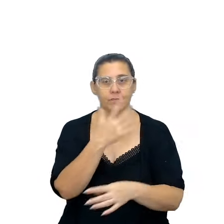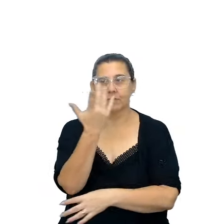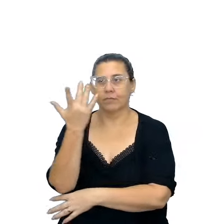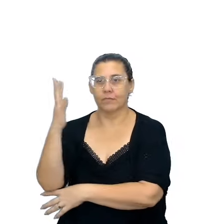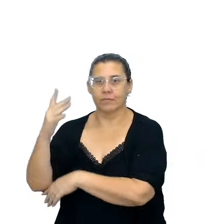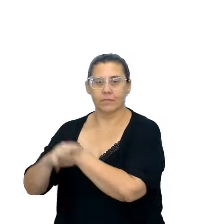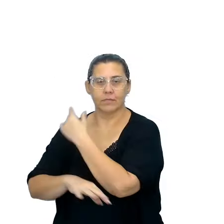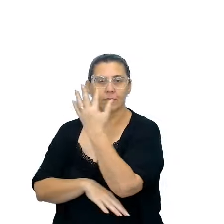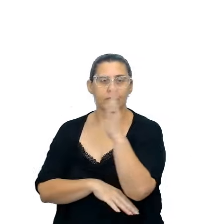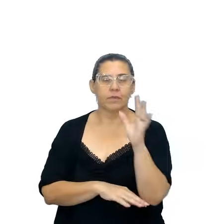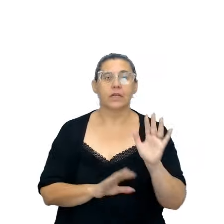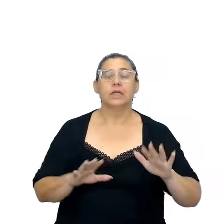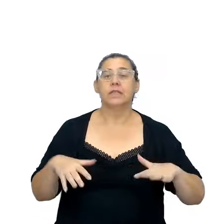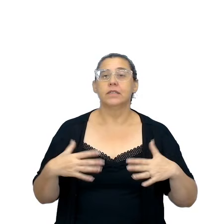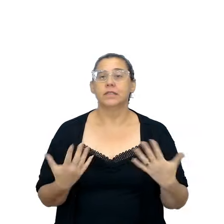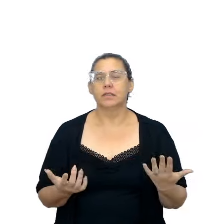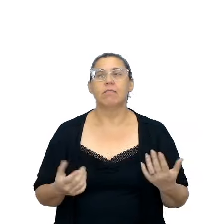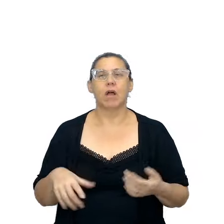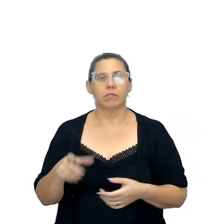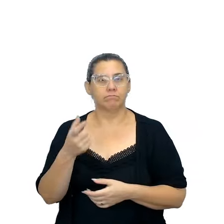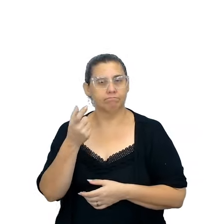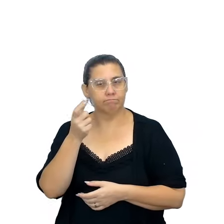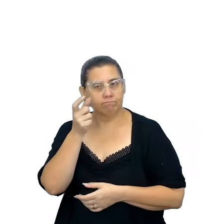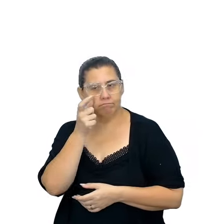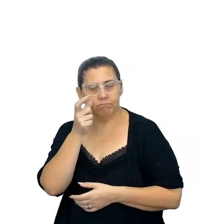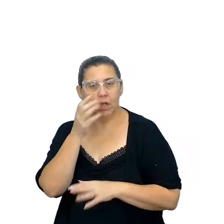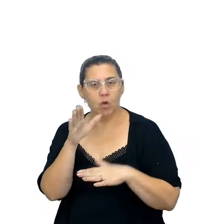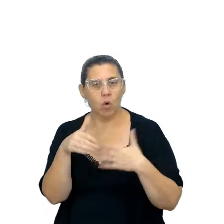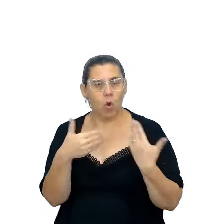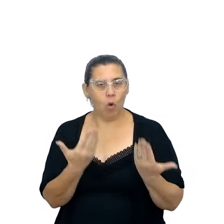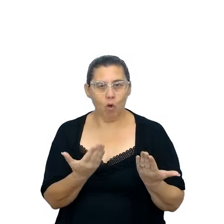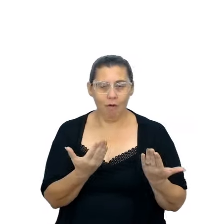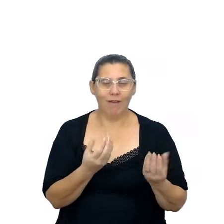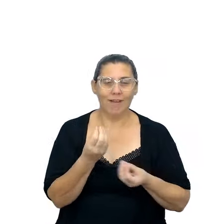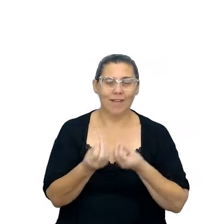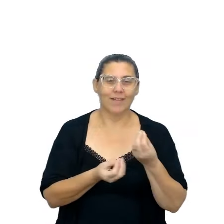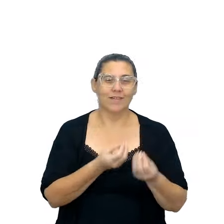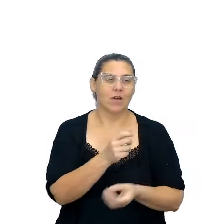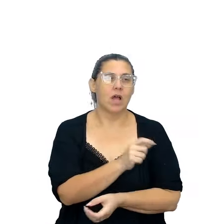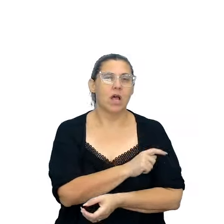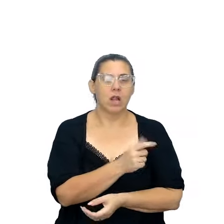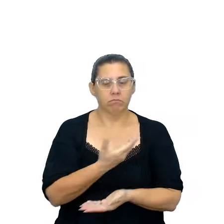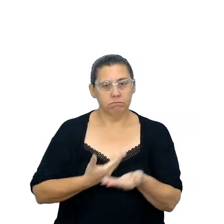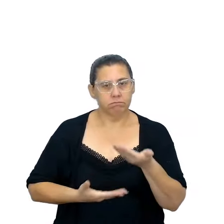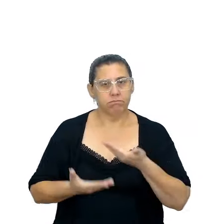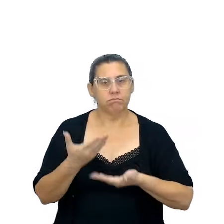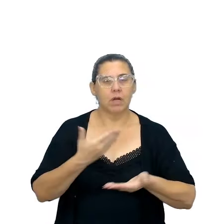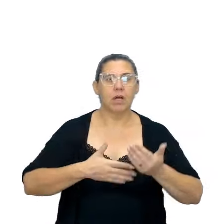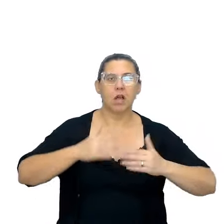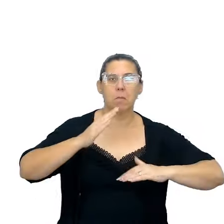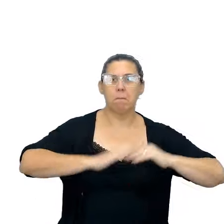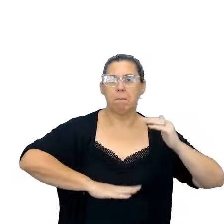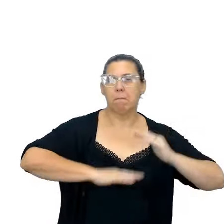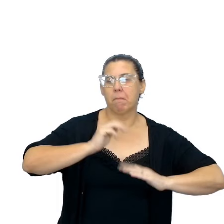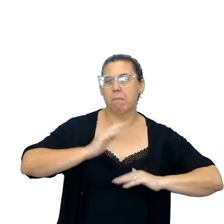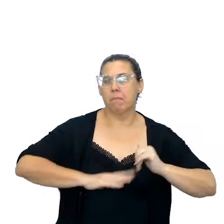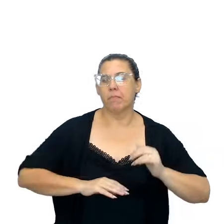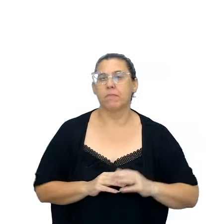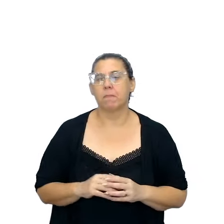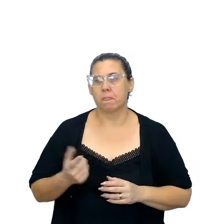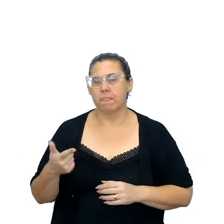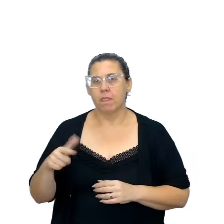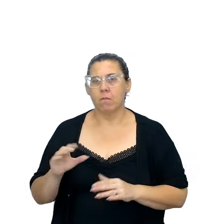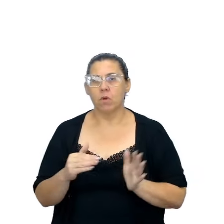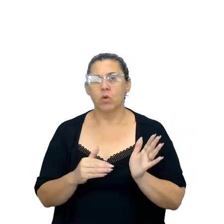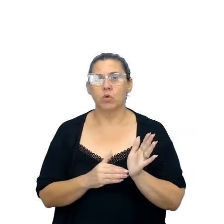de maneira geral, é interessante como esses estudantes se envolvem com essas, essas práticas. E depois,